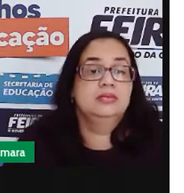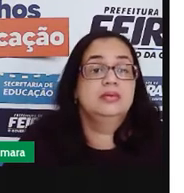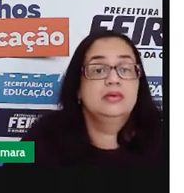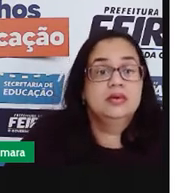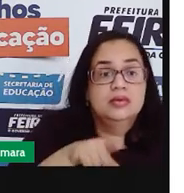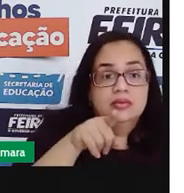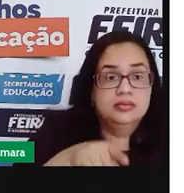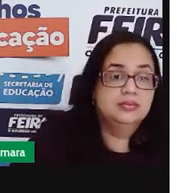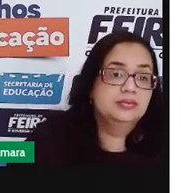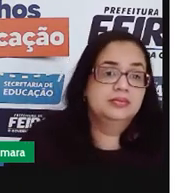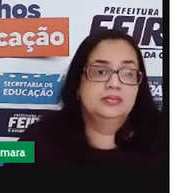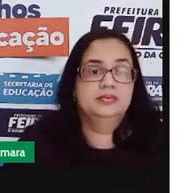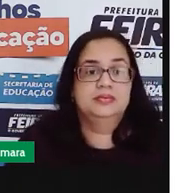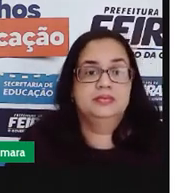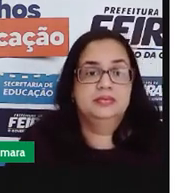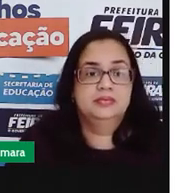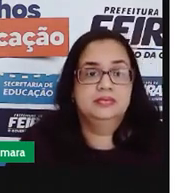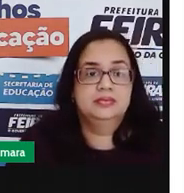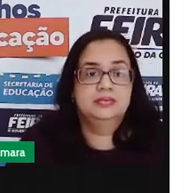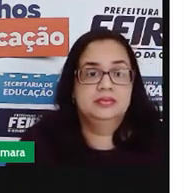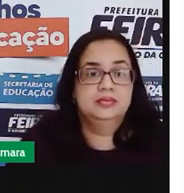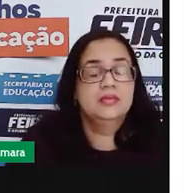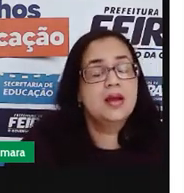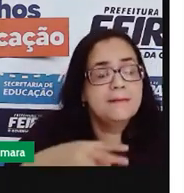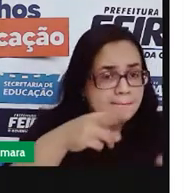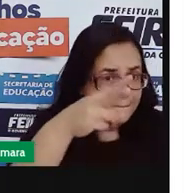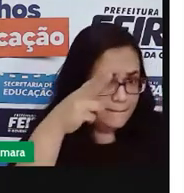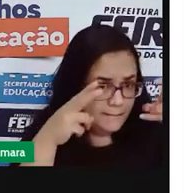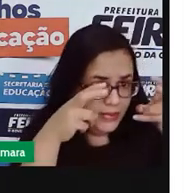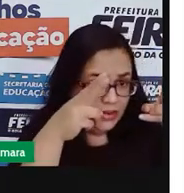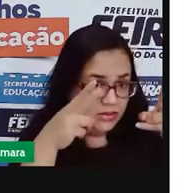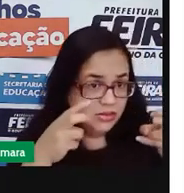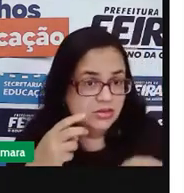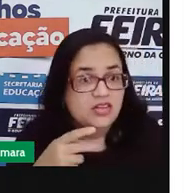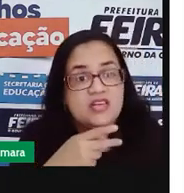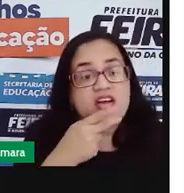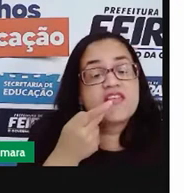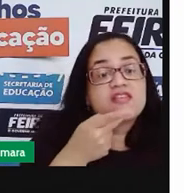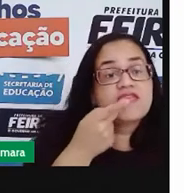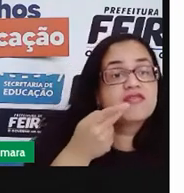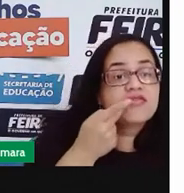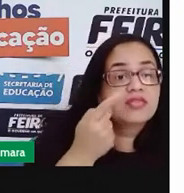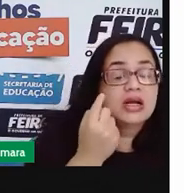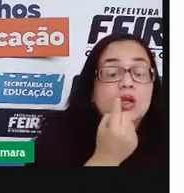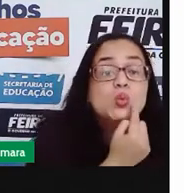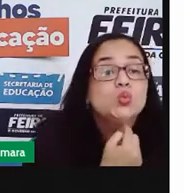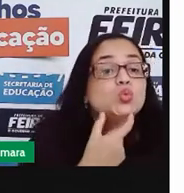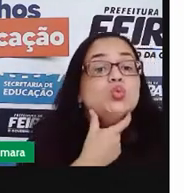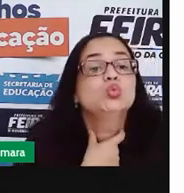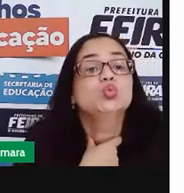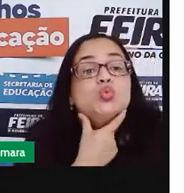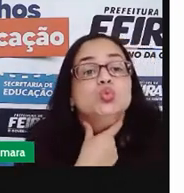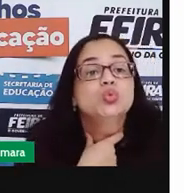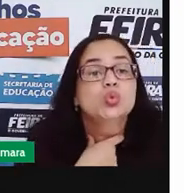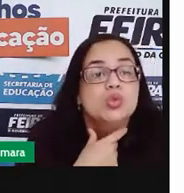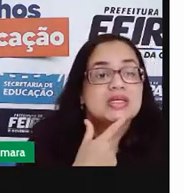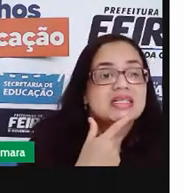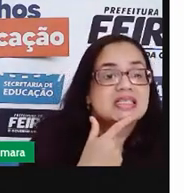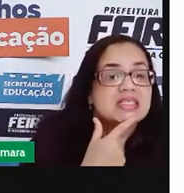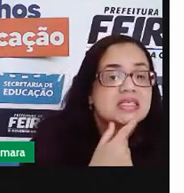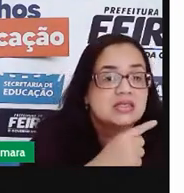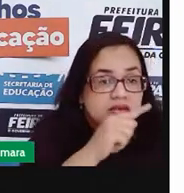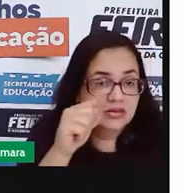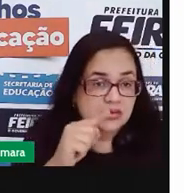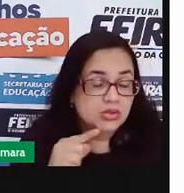resolveram. Percebeu? Quando a gente fala, ó, Z é